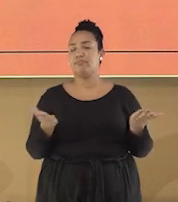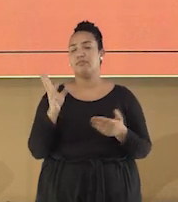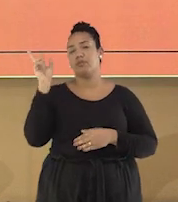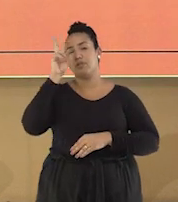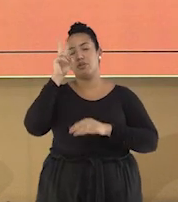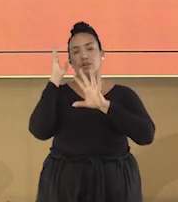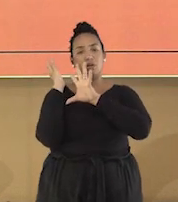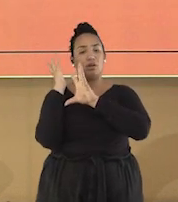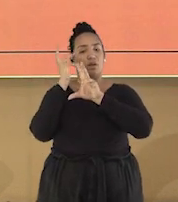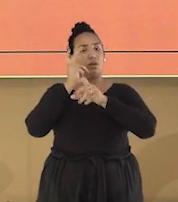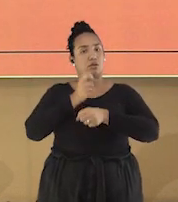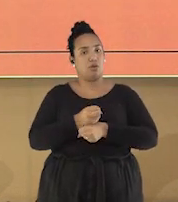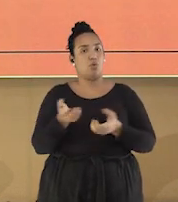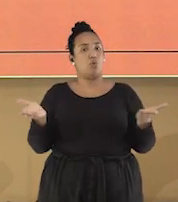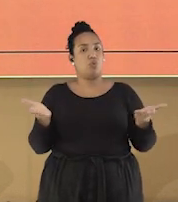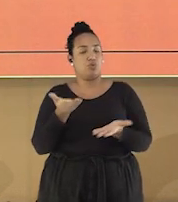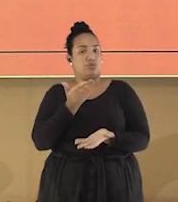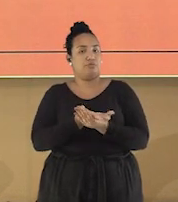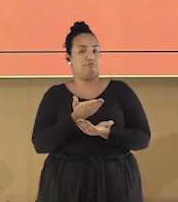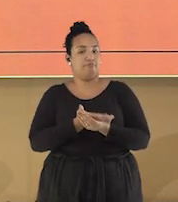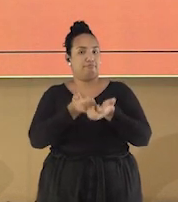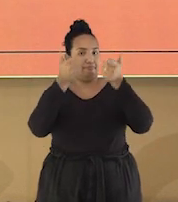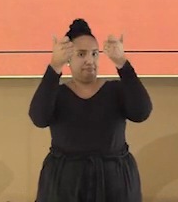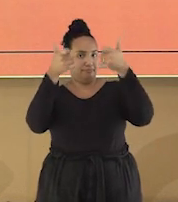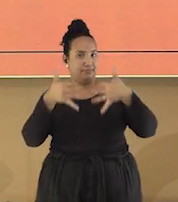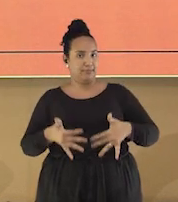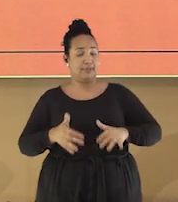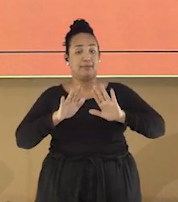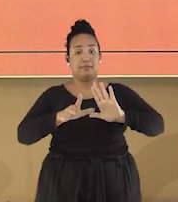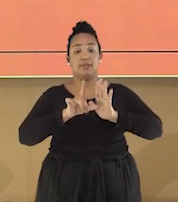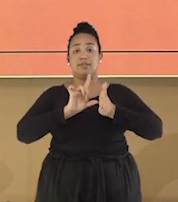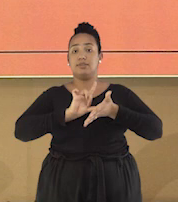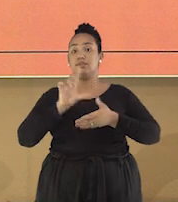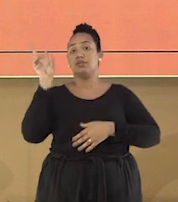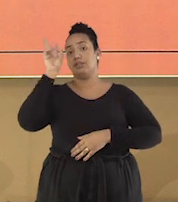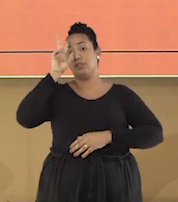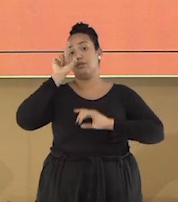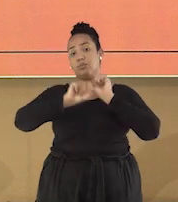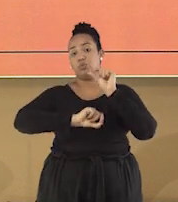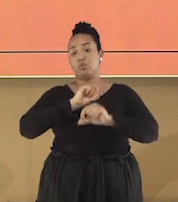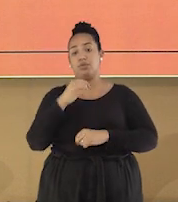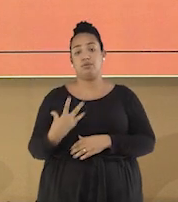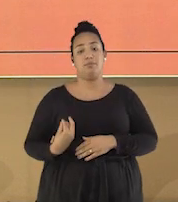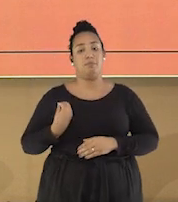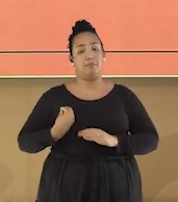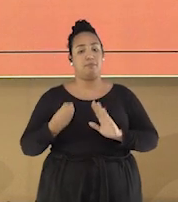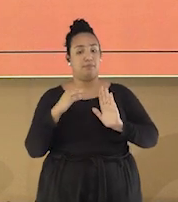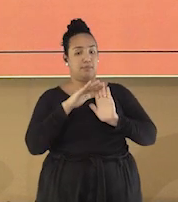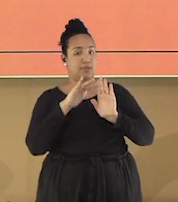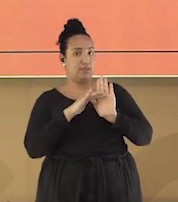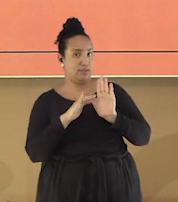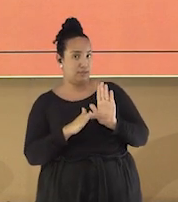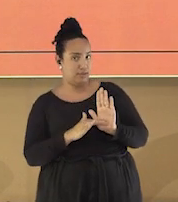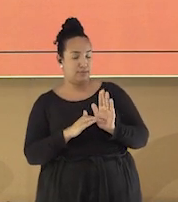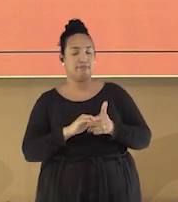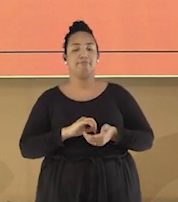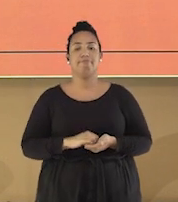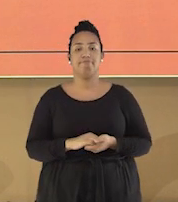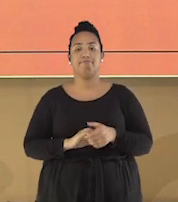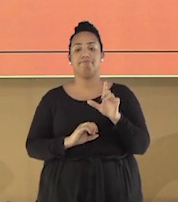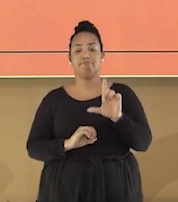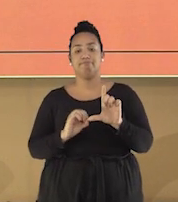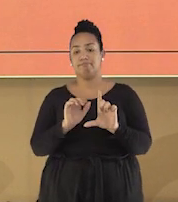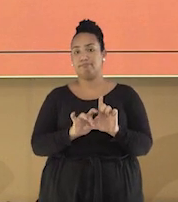relembrar um pouco do que falamos na aula de hoje? Mas antes, não se esqueçam de marcar a presença na nossa aula. Basta